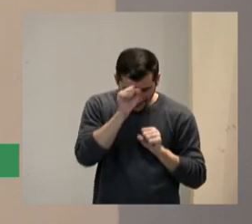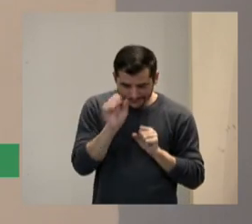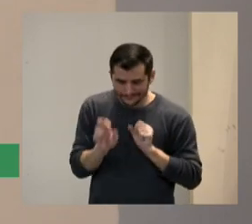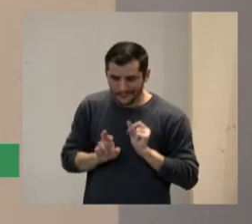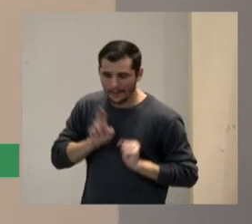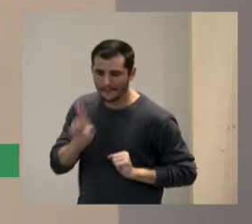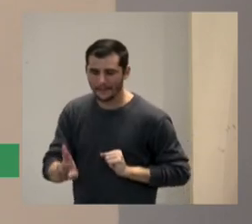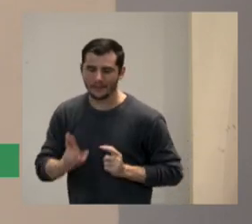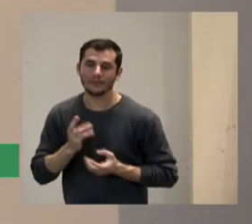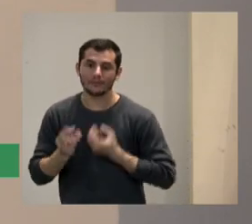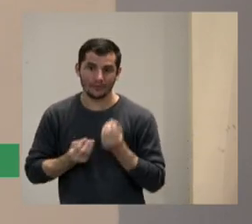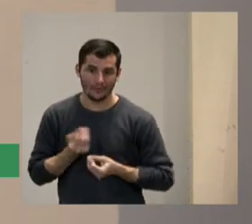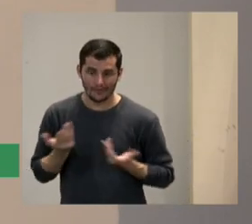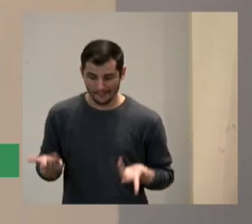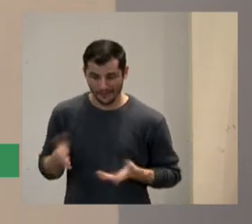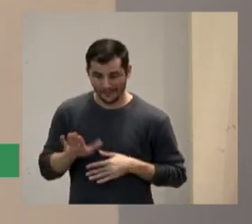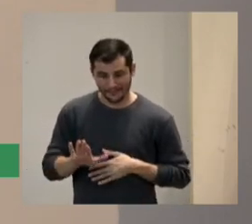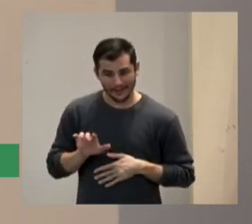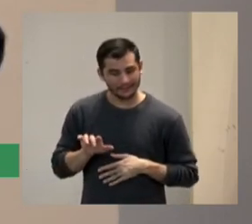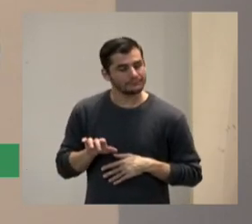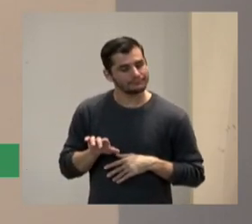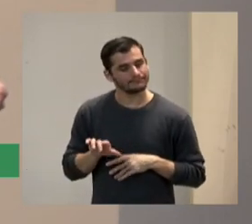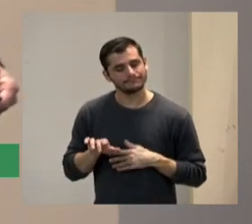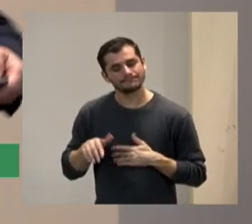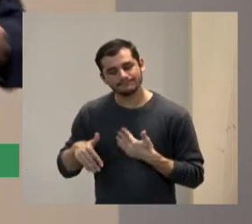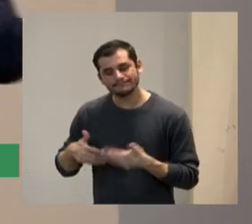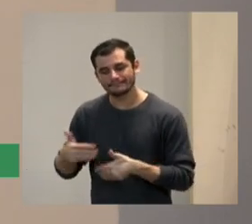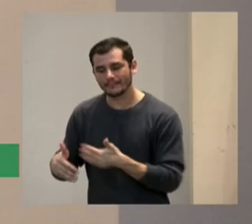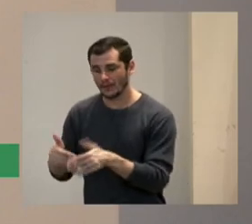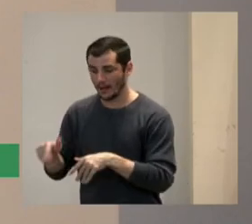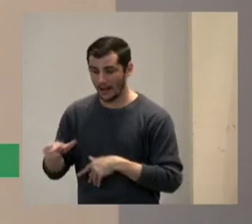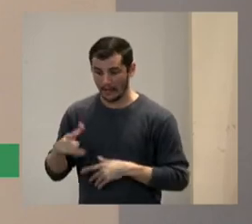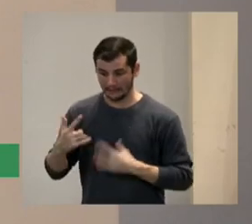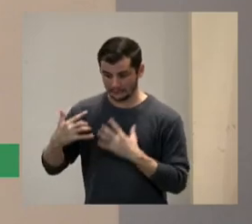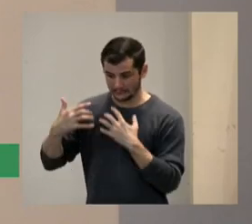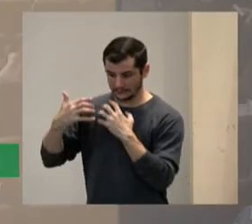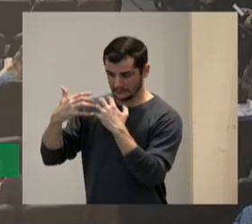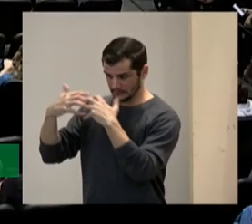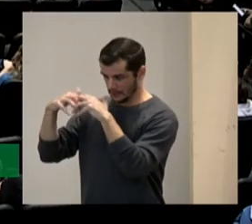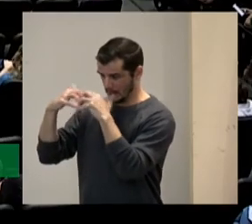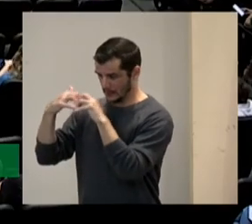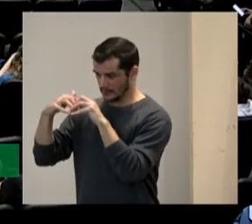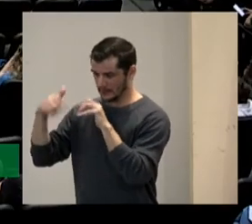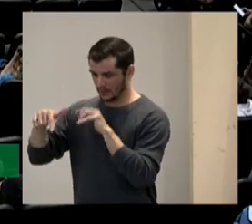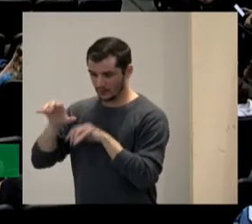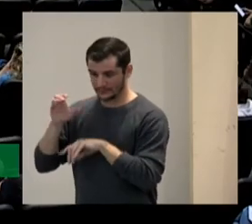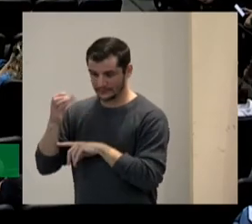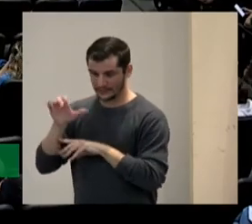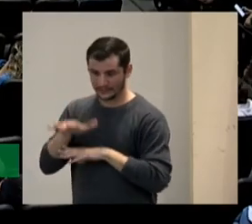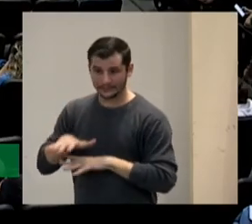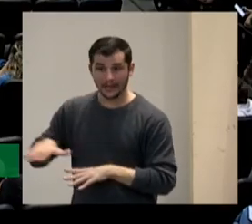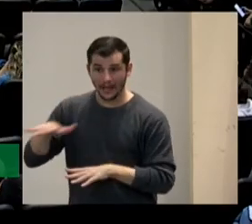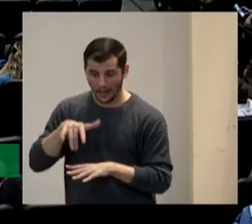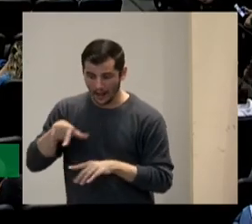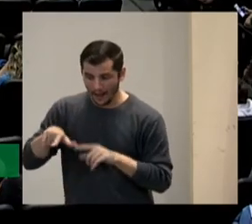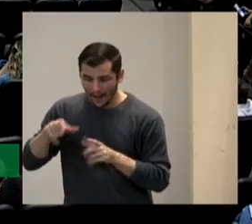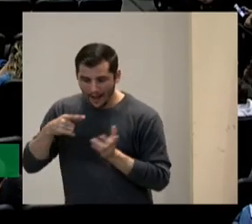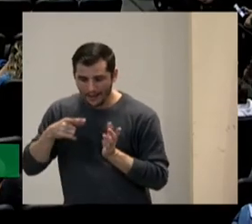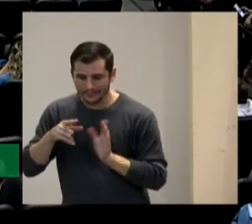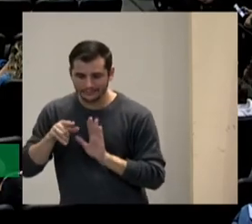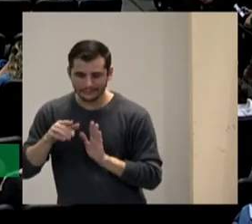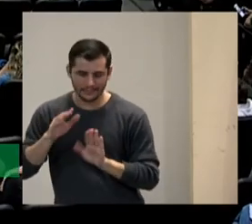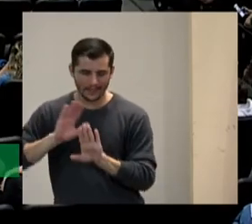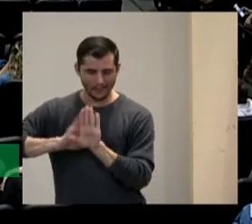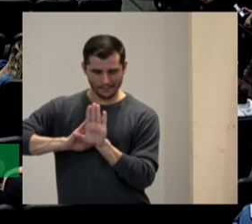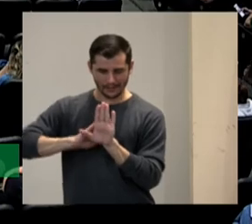ainda estamos aí a neurociência está por trás da teoria de toda a teoria que está fundamentando